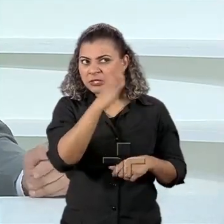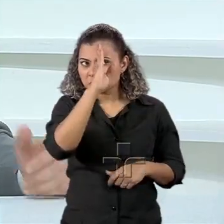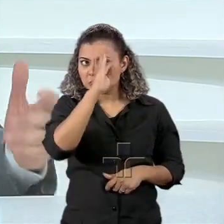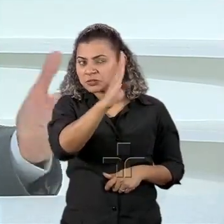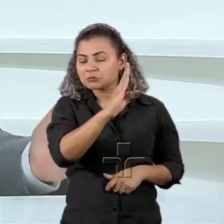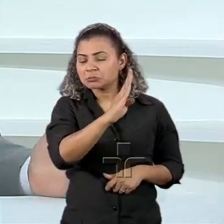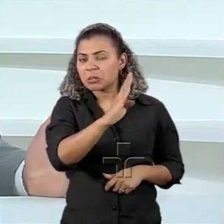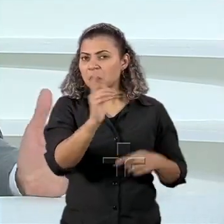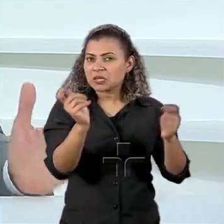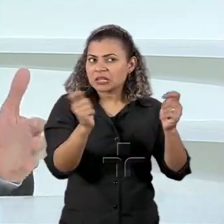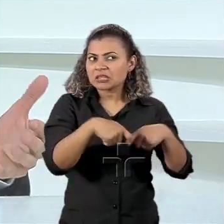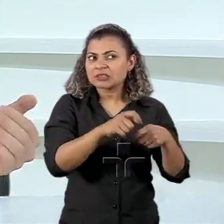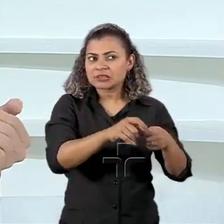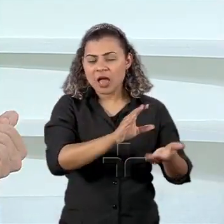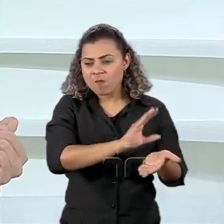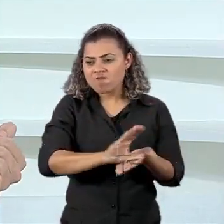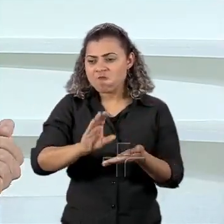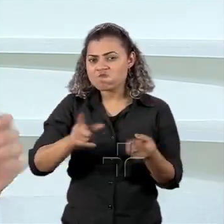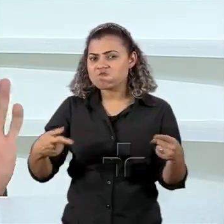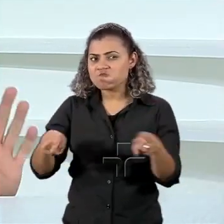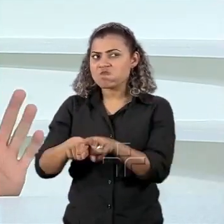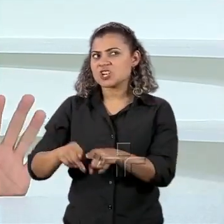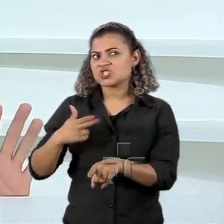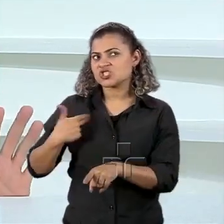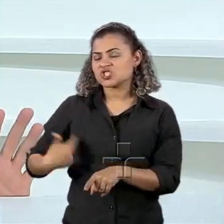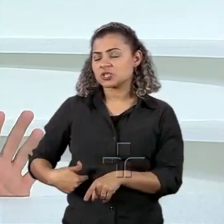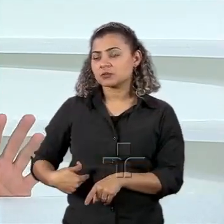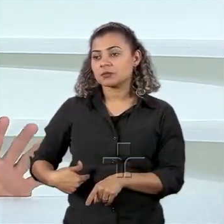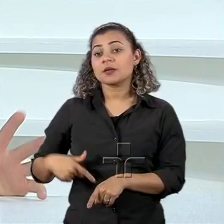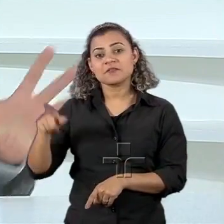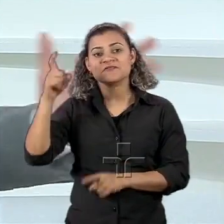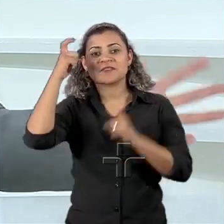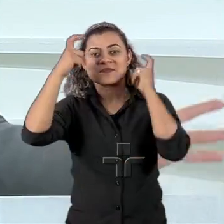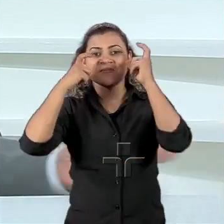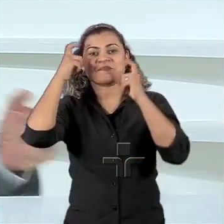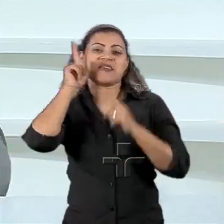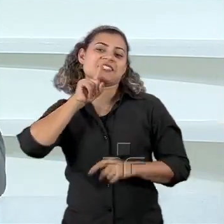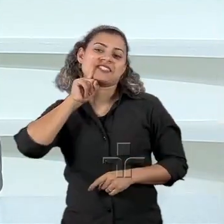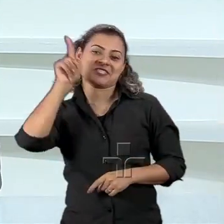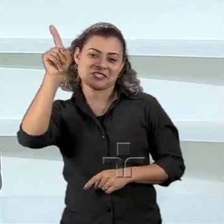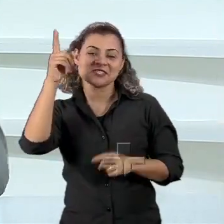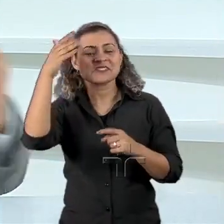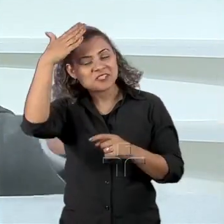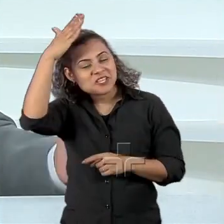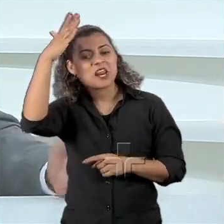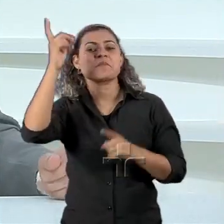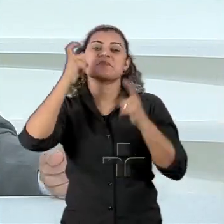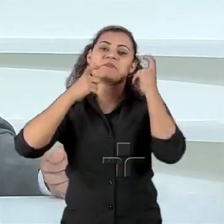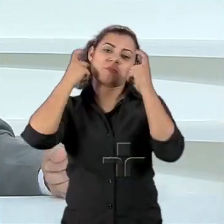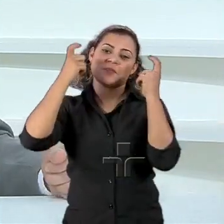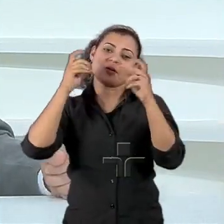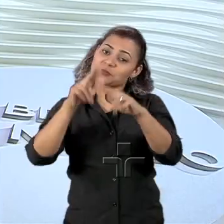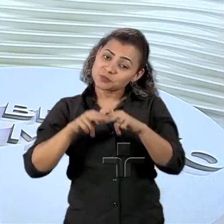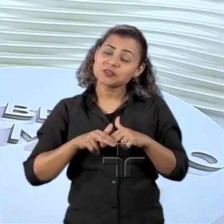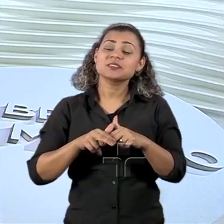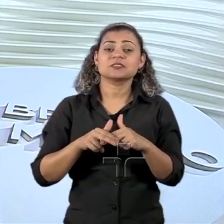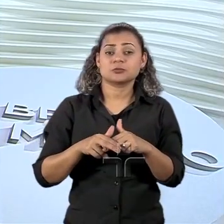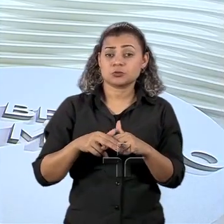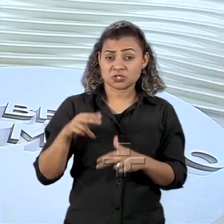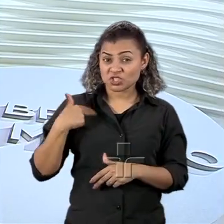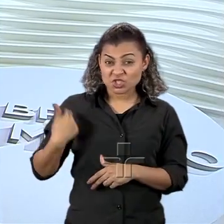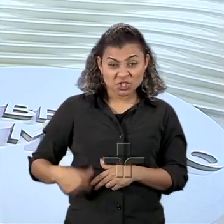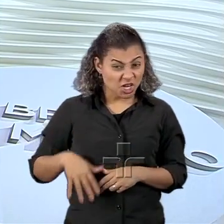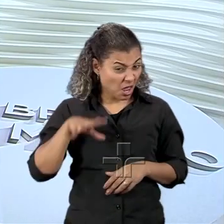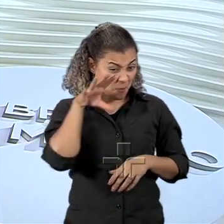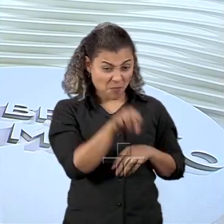recursos naturais para o mundo, vê a China entrando aqui, fica preocupado, as empresas americanas avisam. E a China entrando em todo lugar do